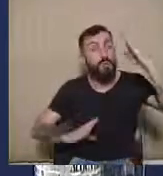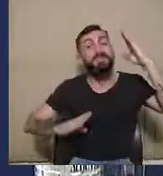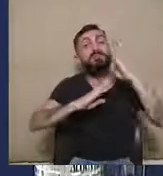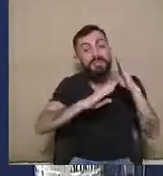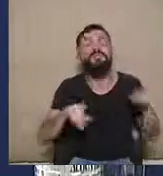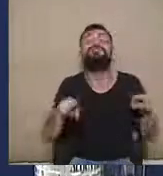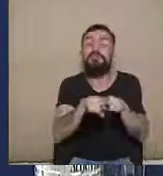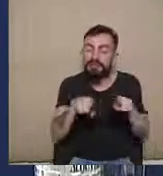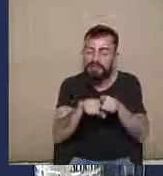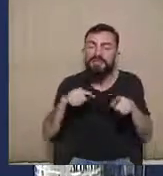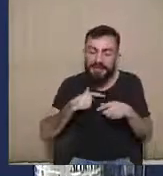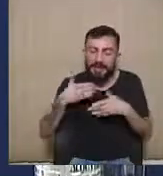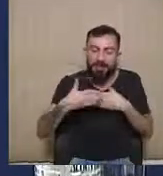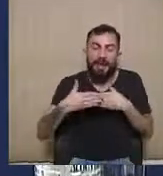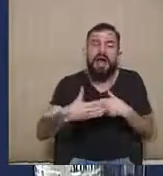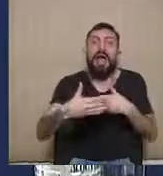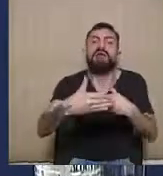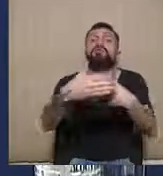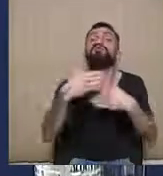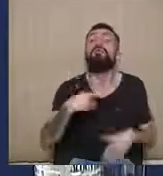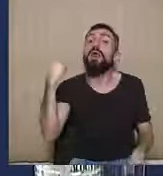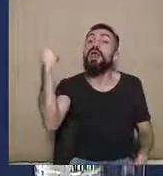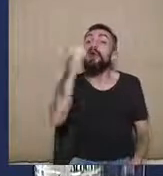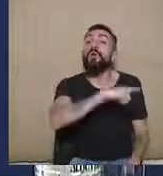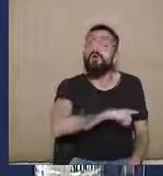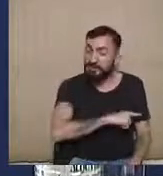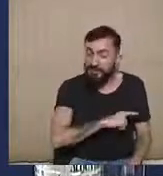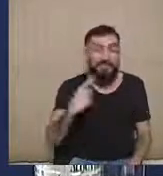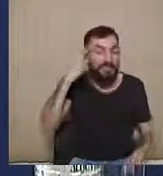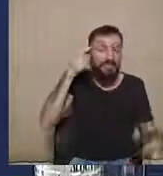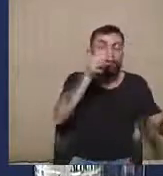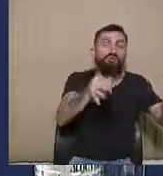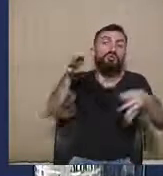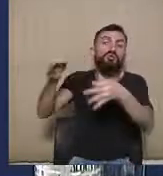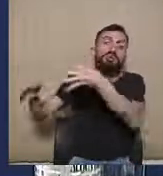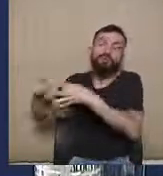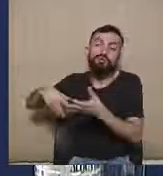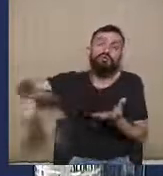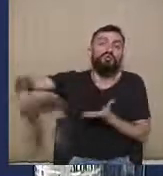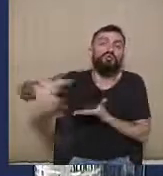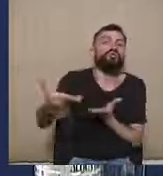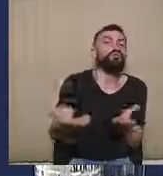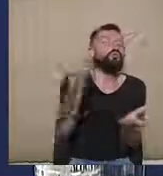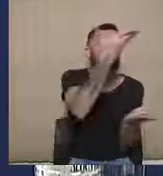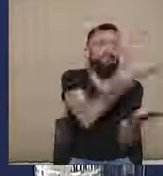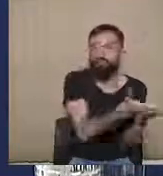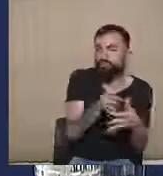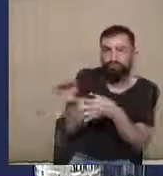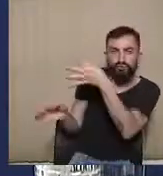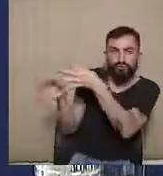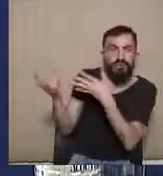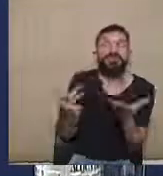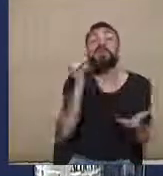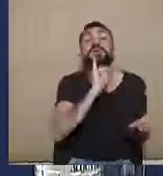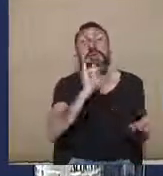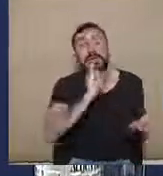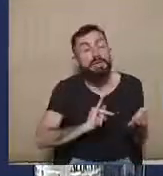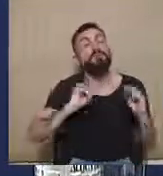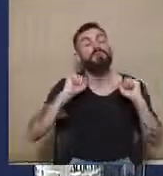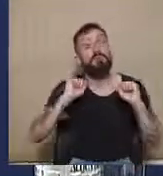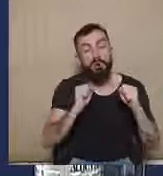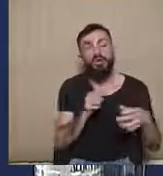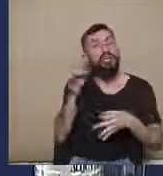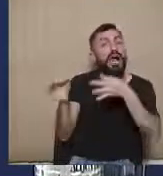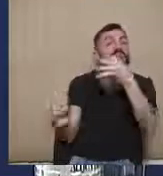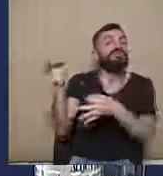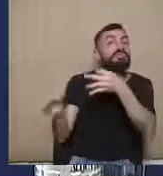prazos bem claros para o ajuizamento das AIDS. As AIDS vão poder, por exemplo, ser ajuizadas, mais